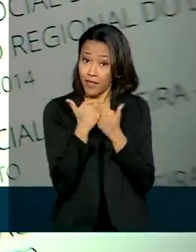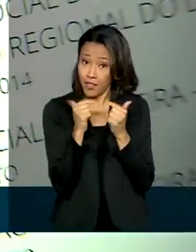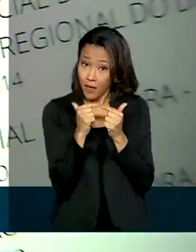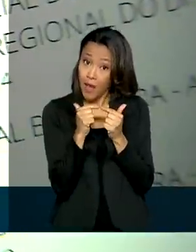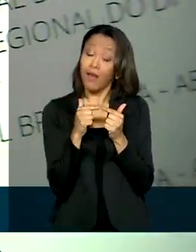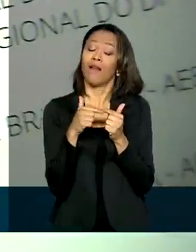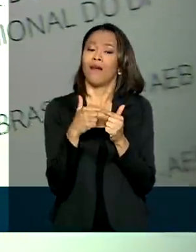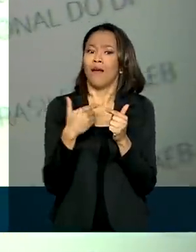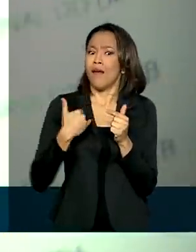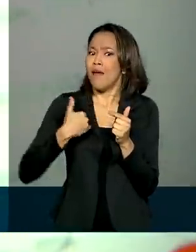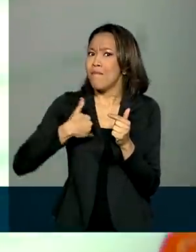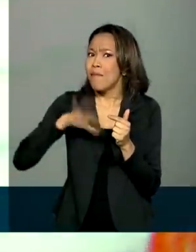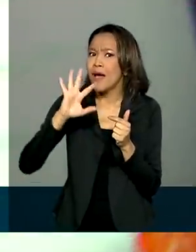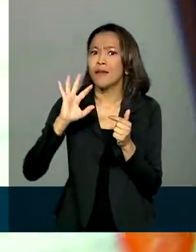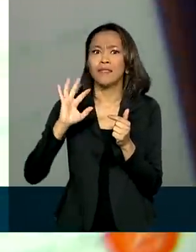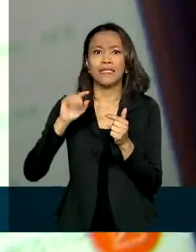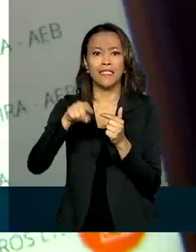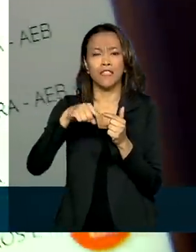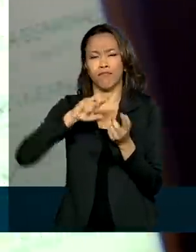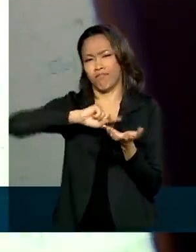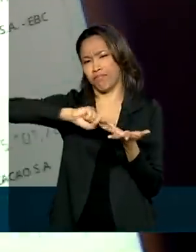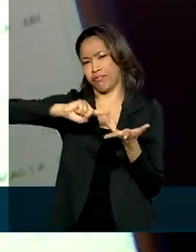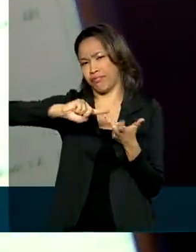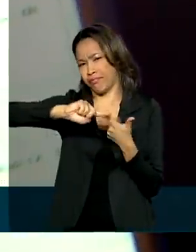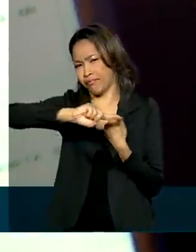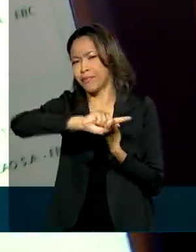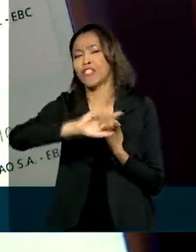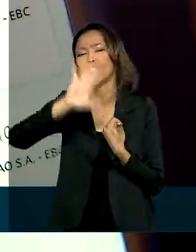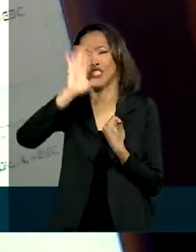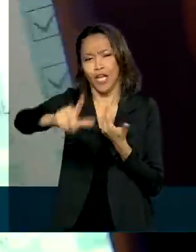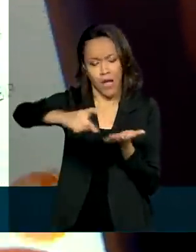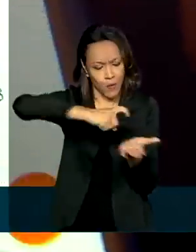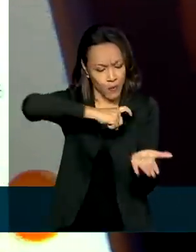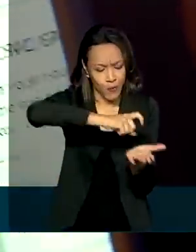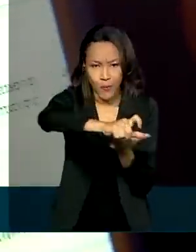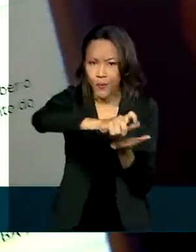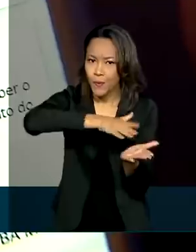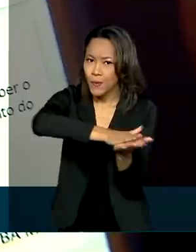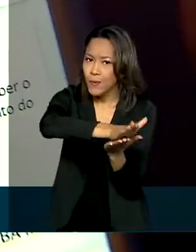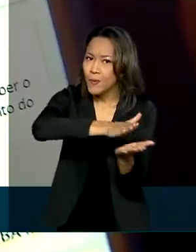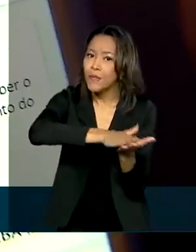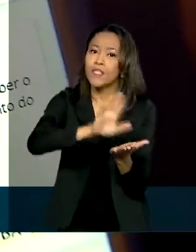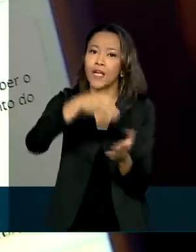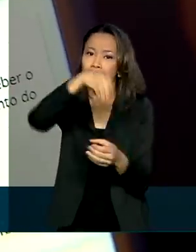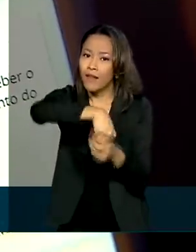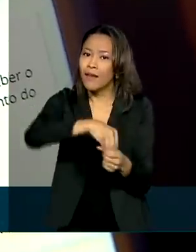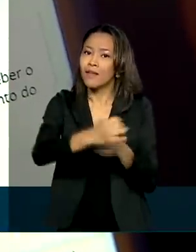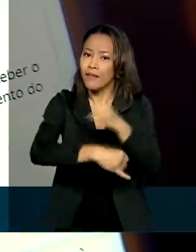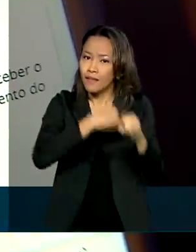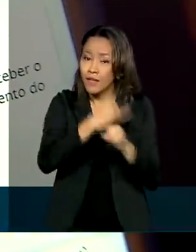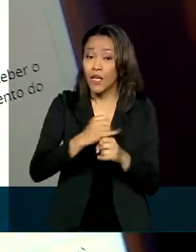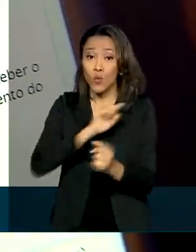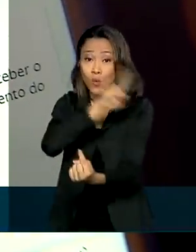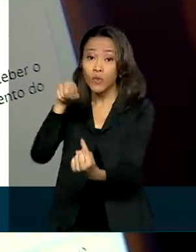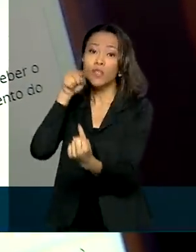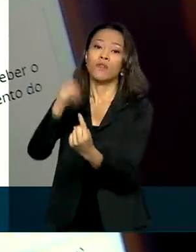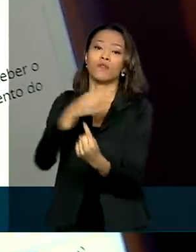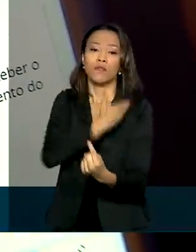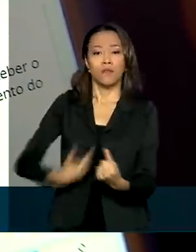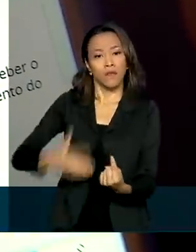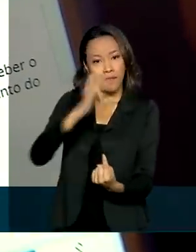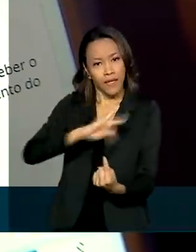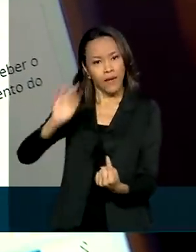mais de mil serviços já digitalizados. E a meta do governo federal é digitalizar todos